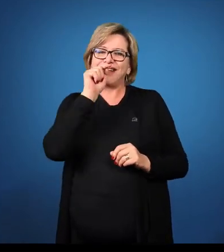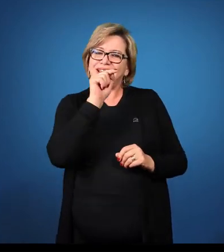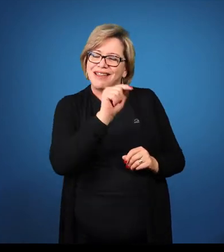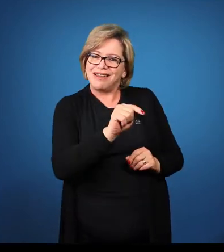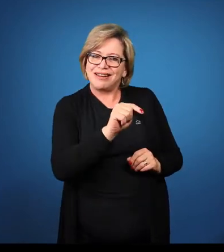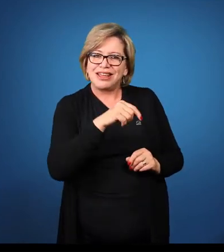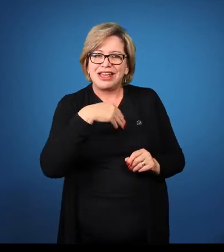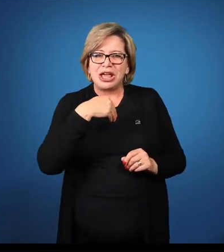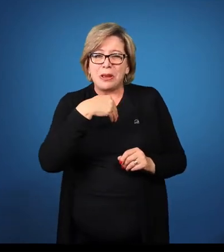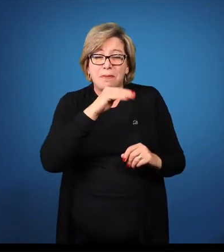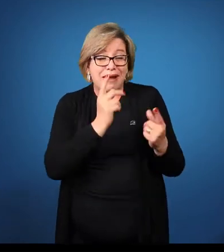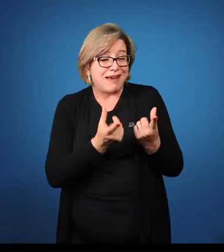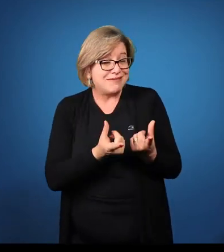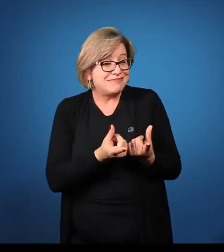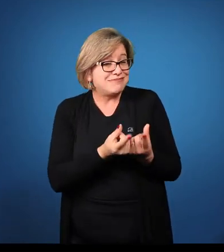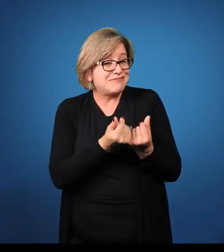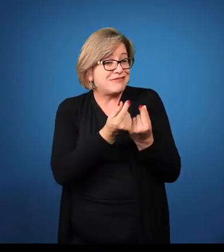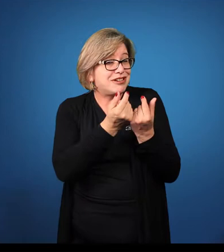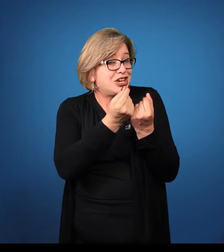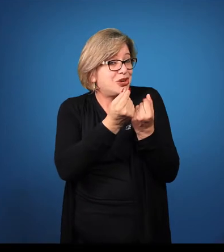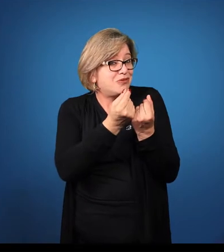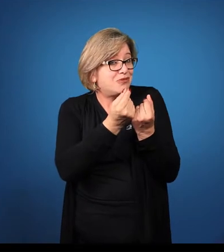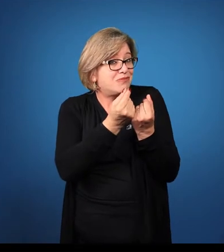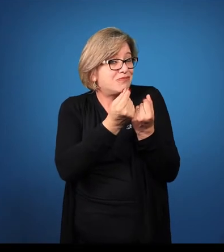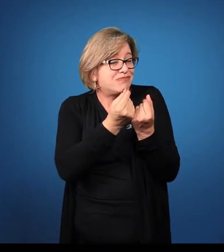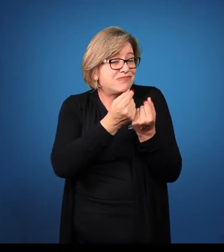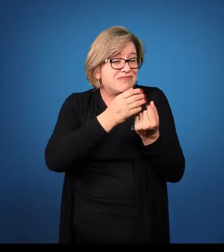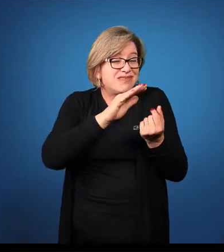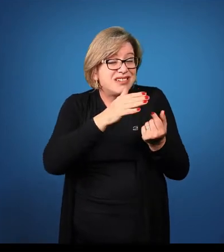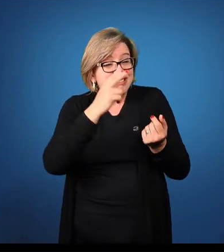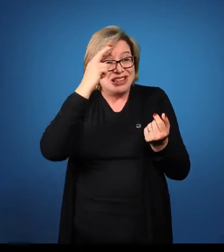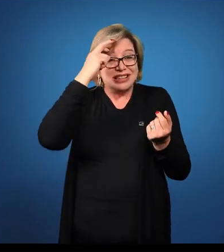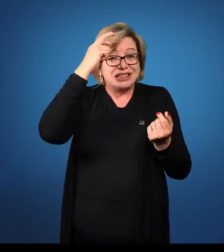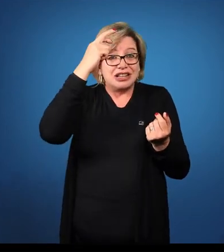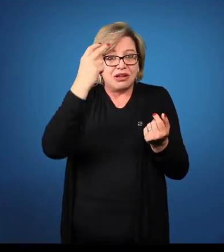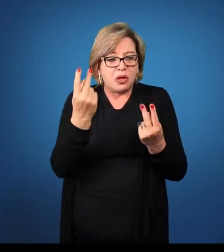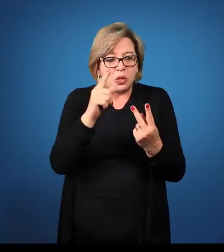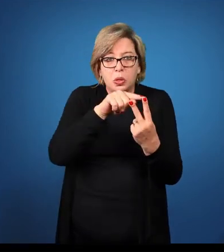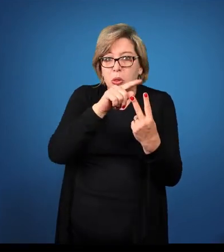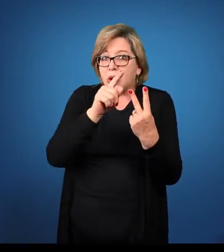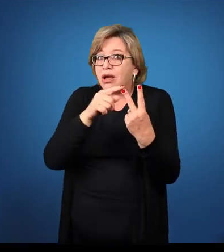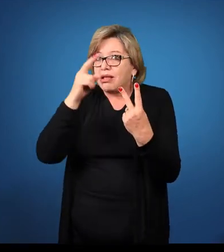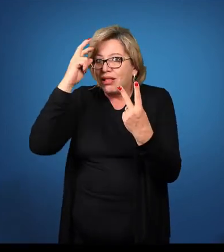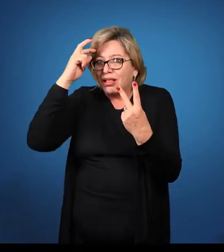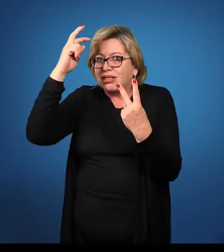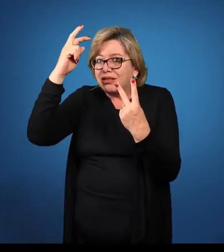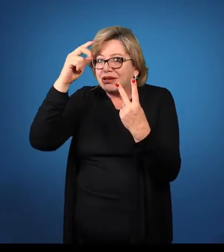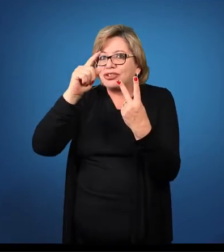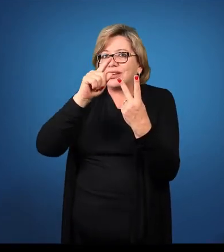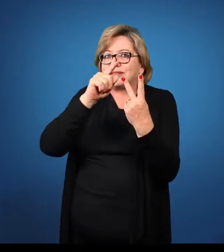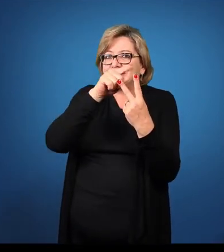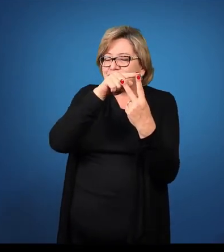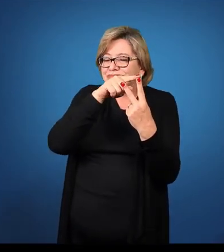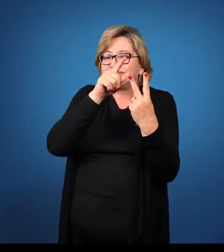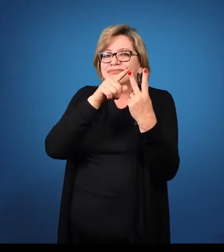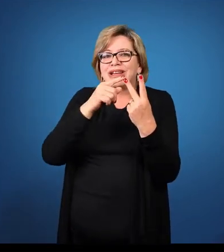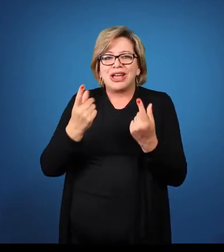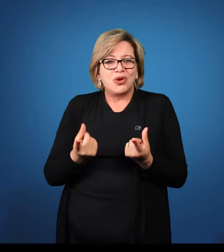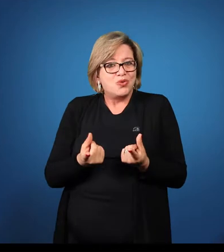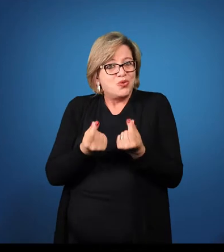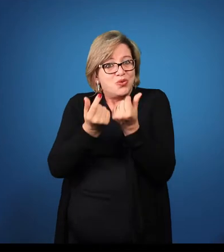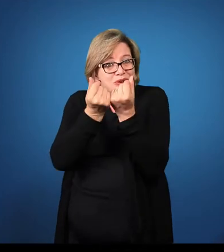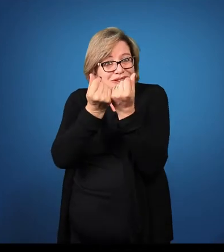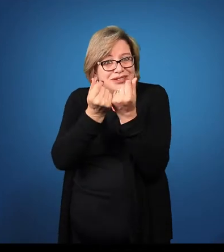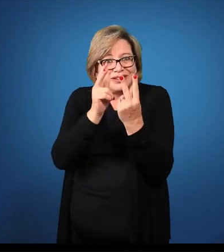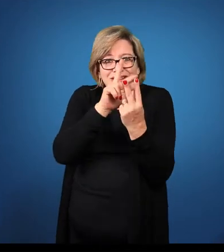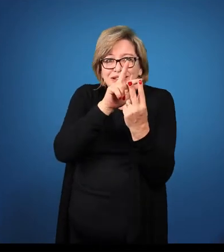é mais rico do que inteligente. Ora, você tem duas qualidades atribuídas ao mesmo Pedro, ao mesmo ser,